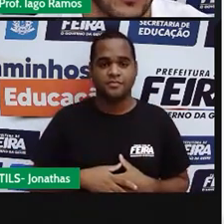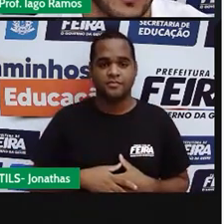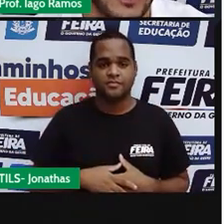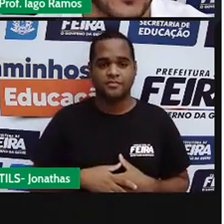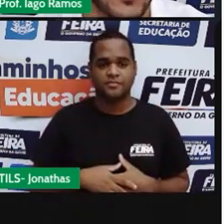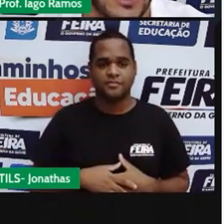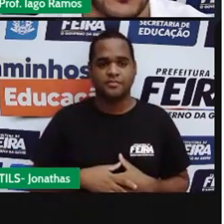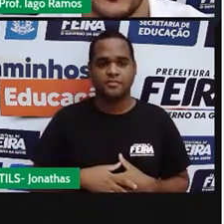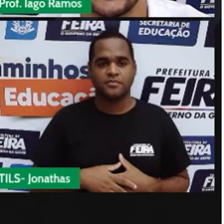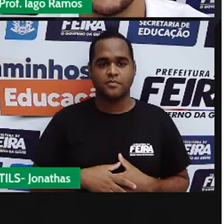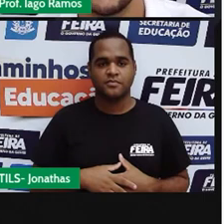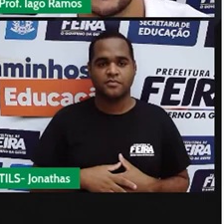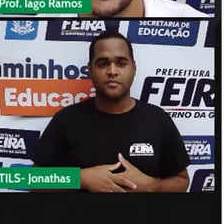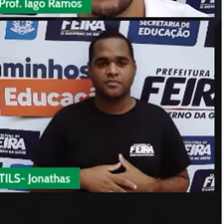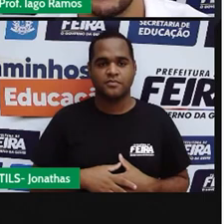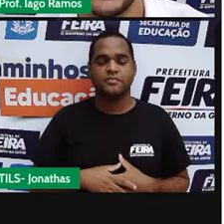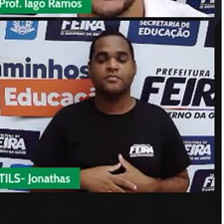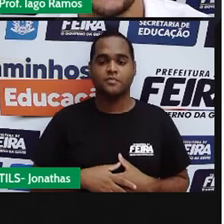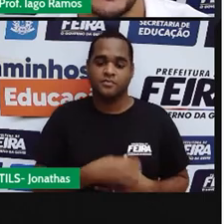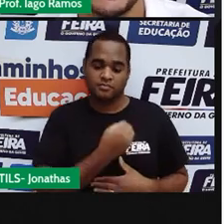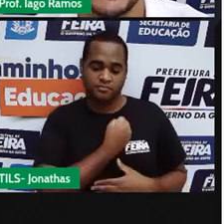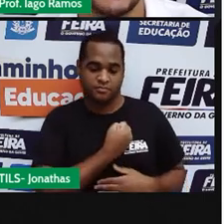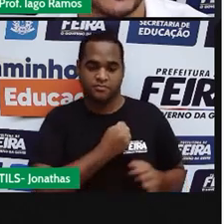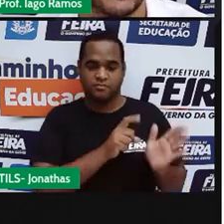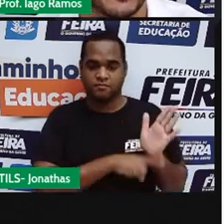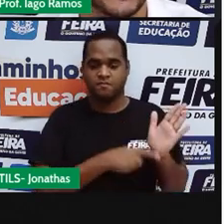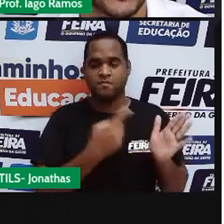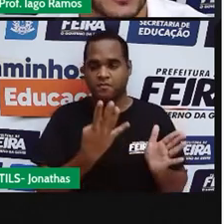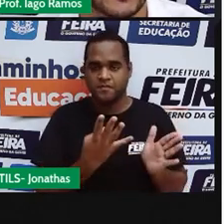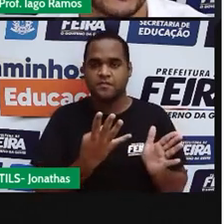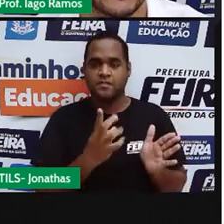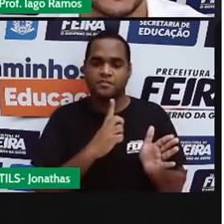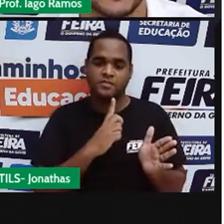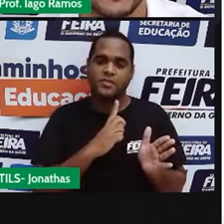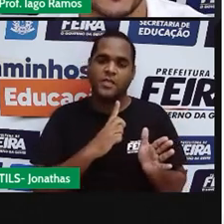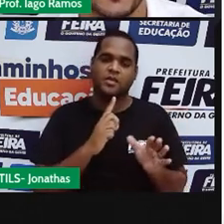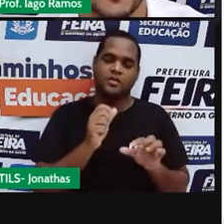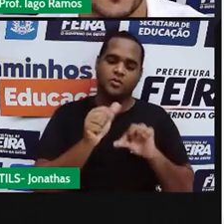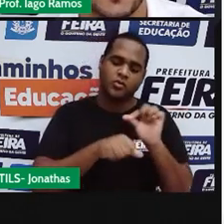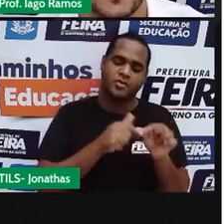4. Menos 4. Então, vamos botar o pontinho em cima do menos 4.